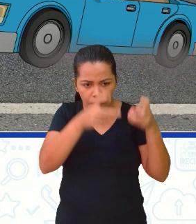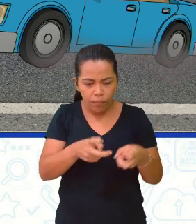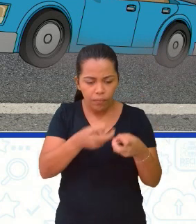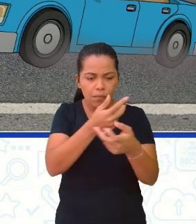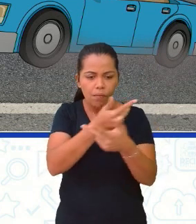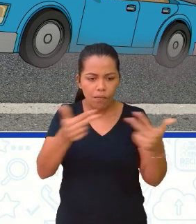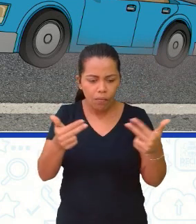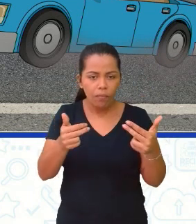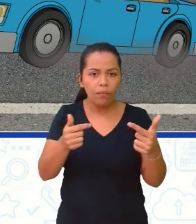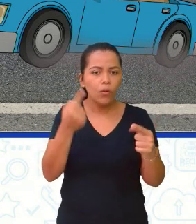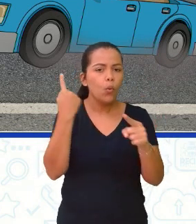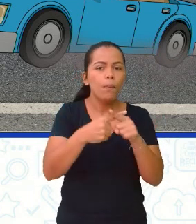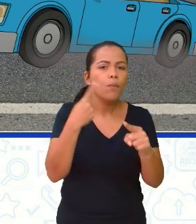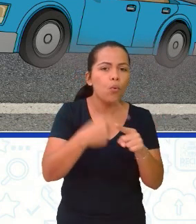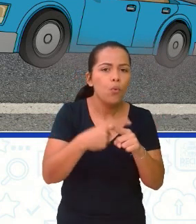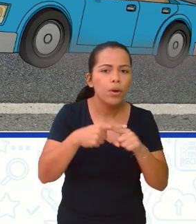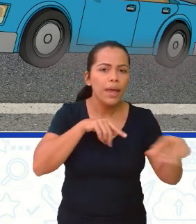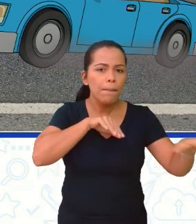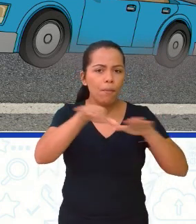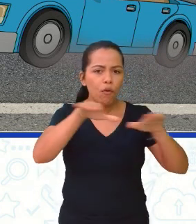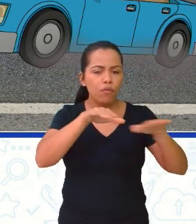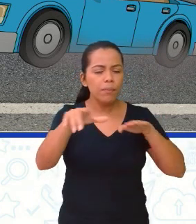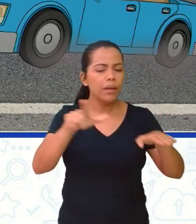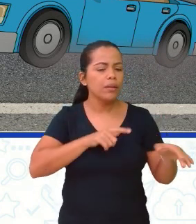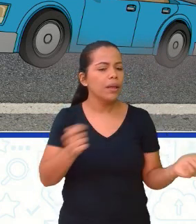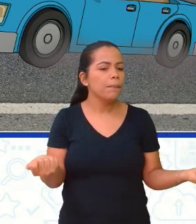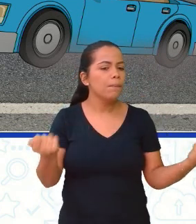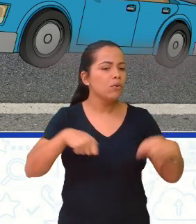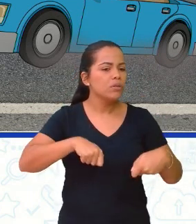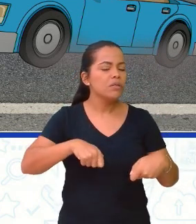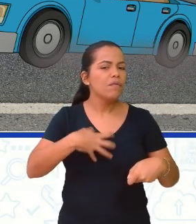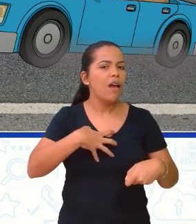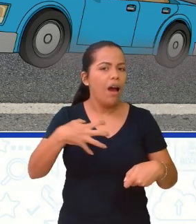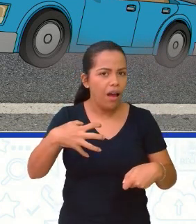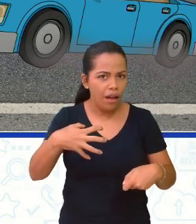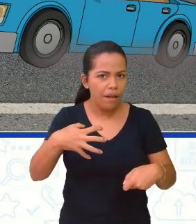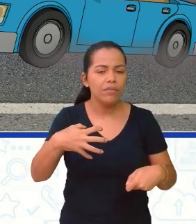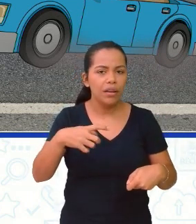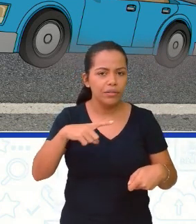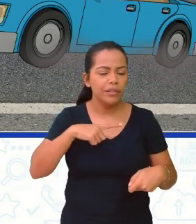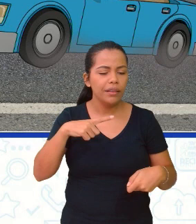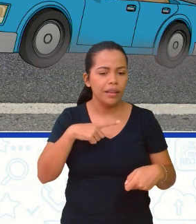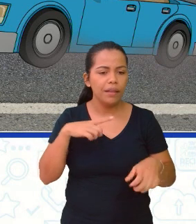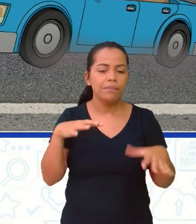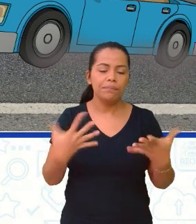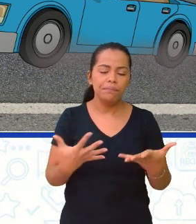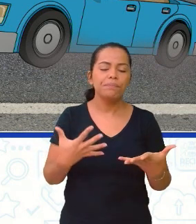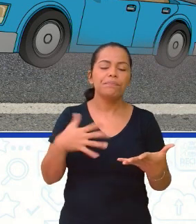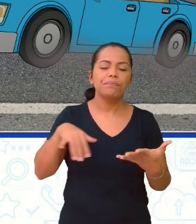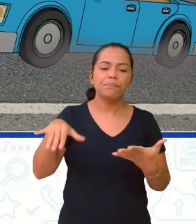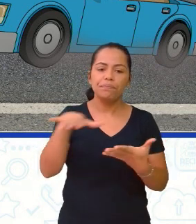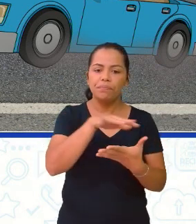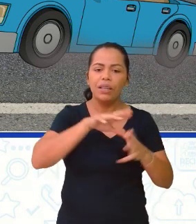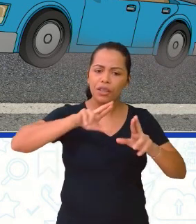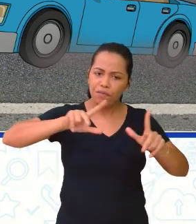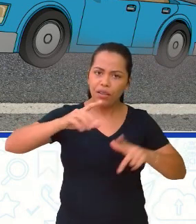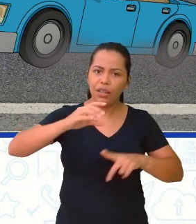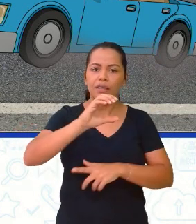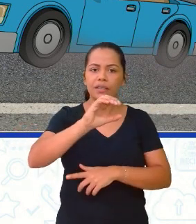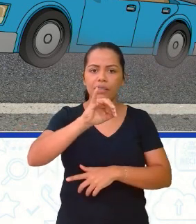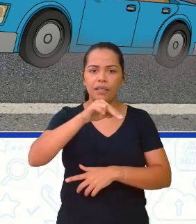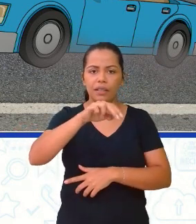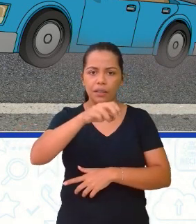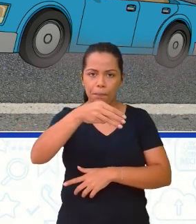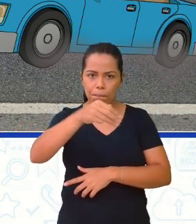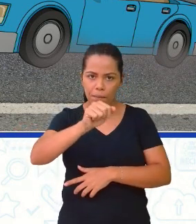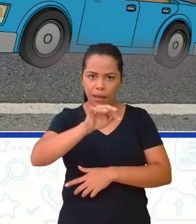causas dos movimentos e os seus possíveis efeitos. Então, diferente da cinemática, agora a maior, vamos dizer